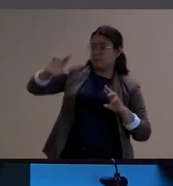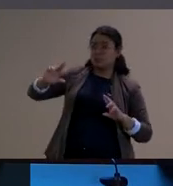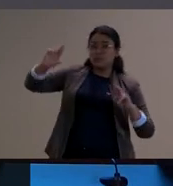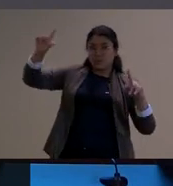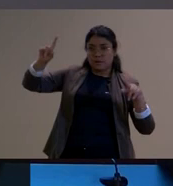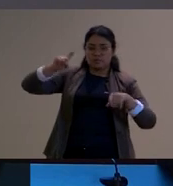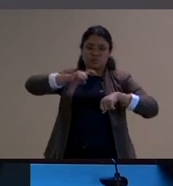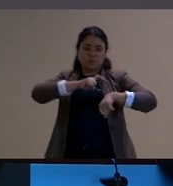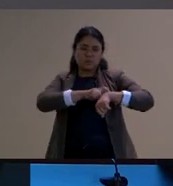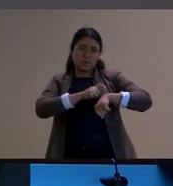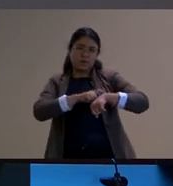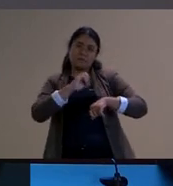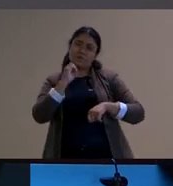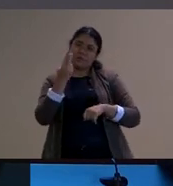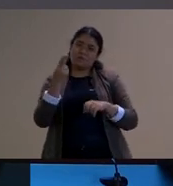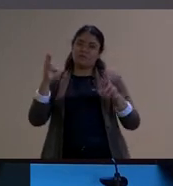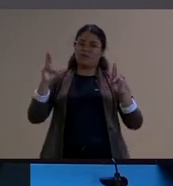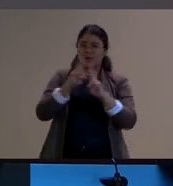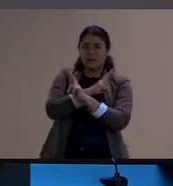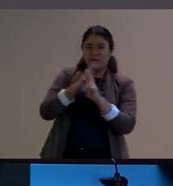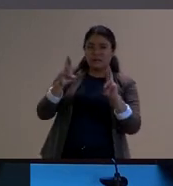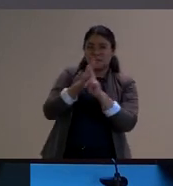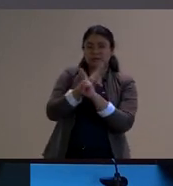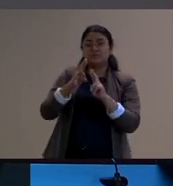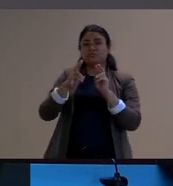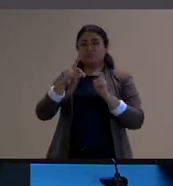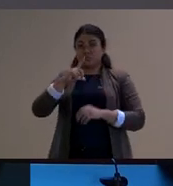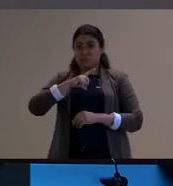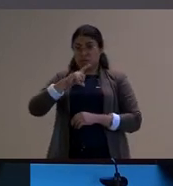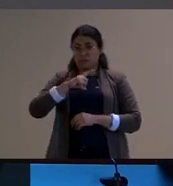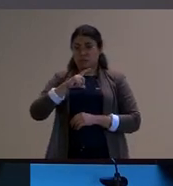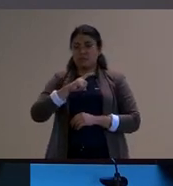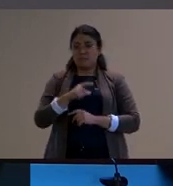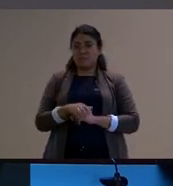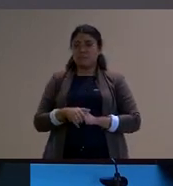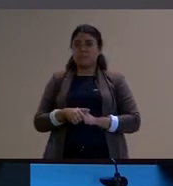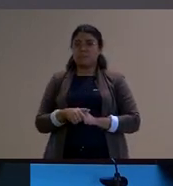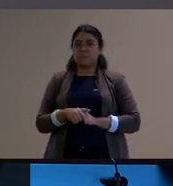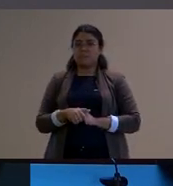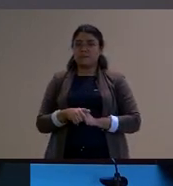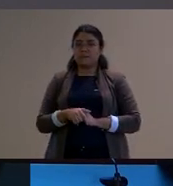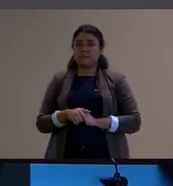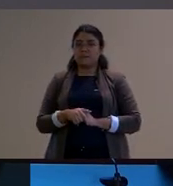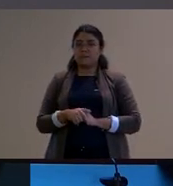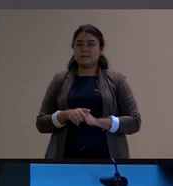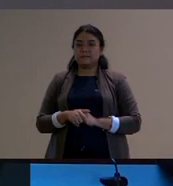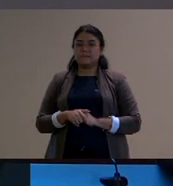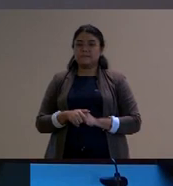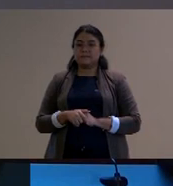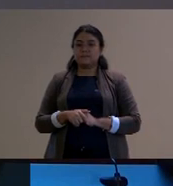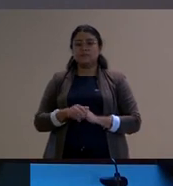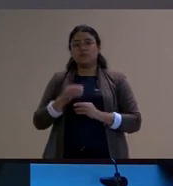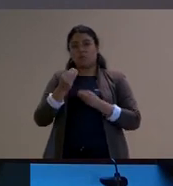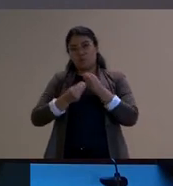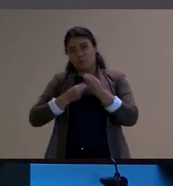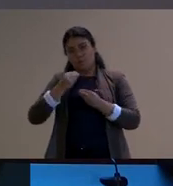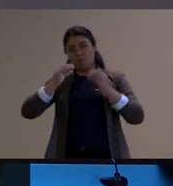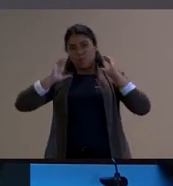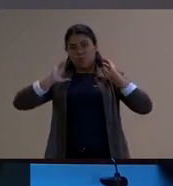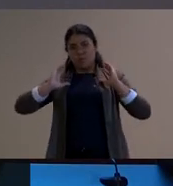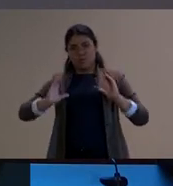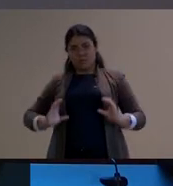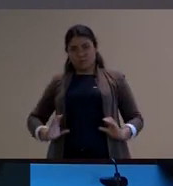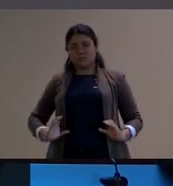nessa relação que estabelece por conta justamente desse comportamento que é